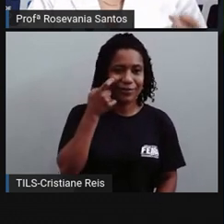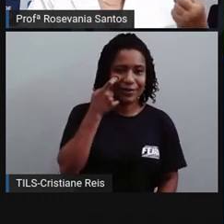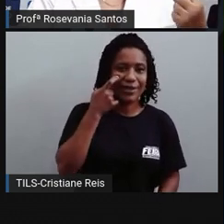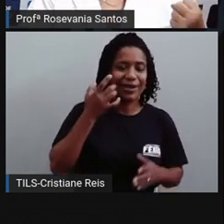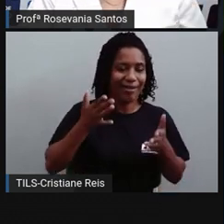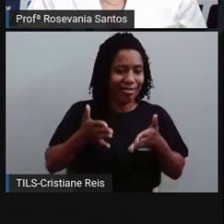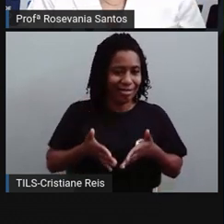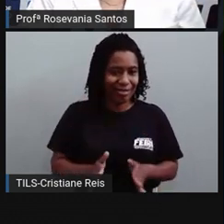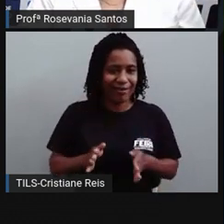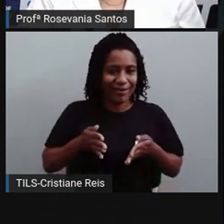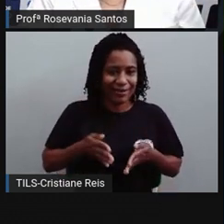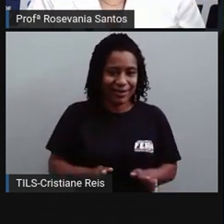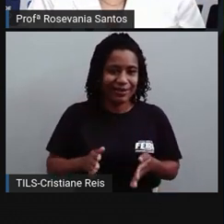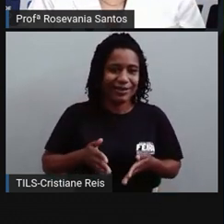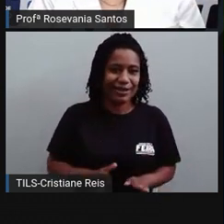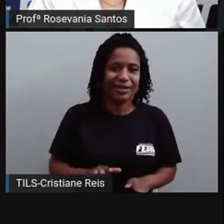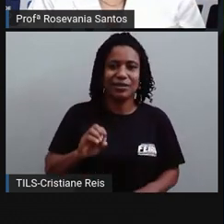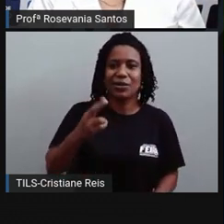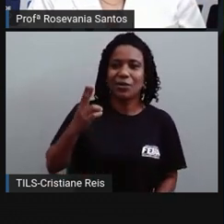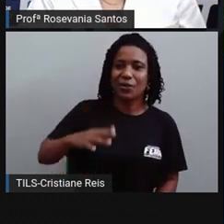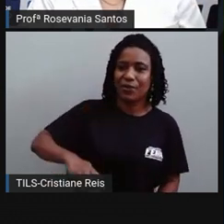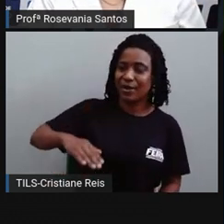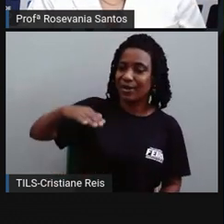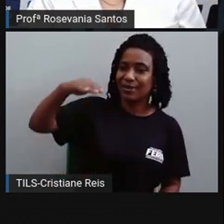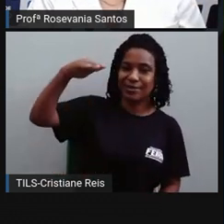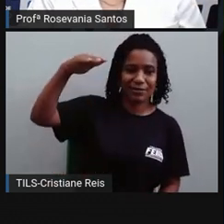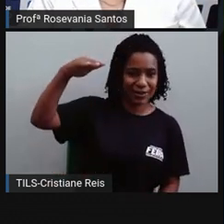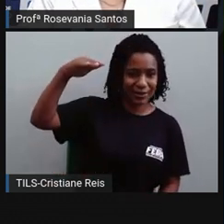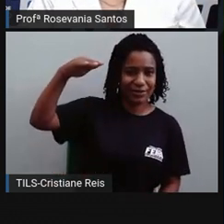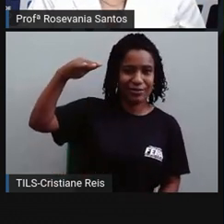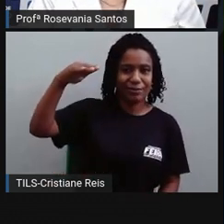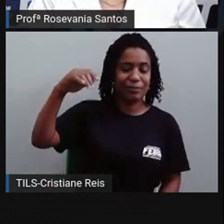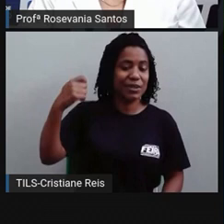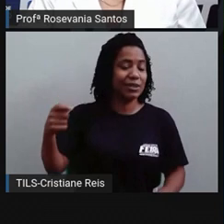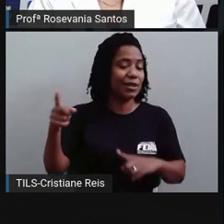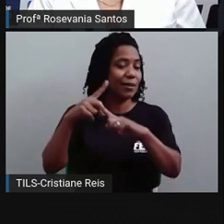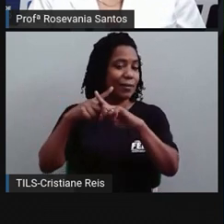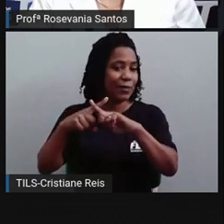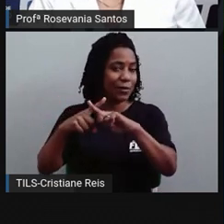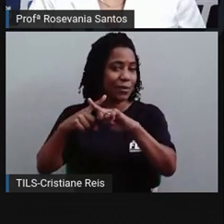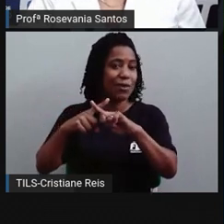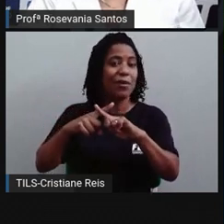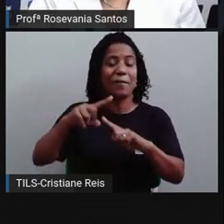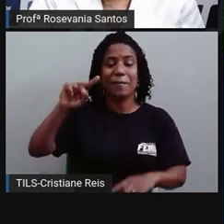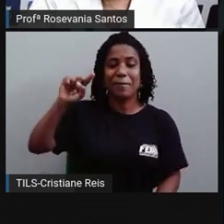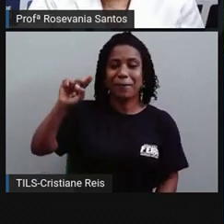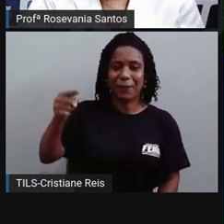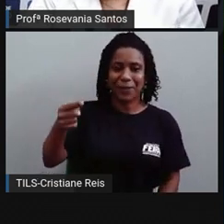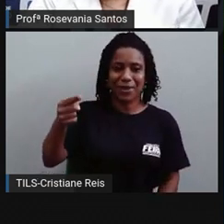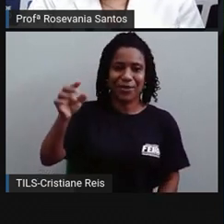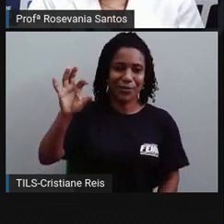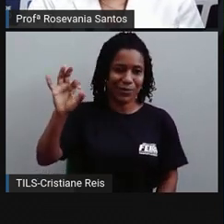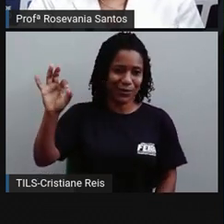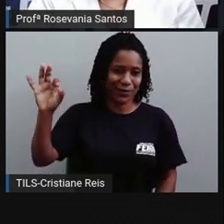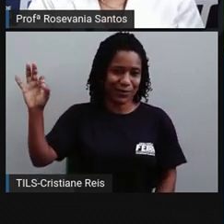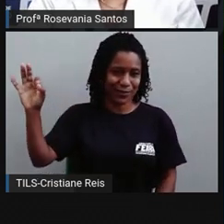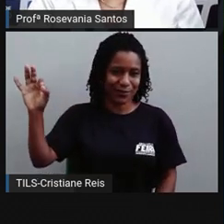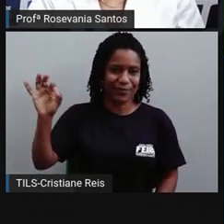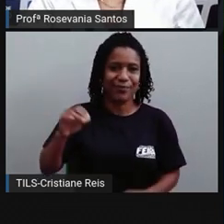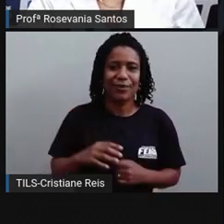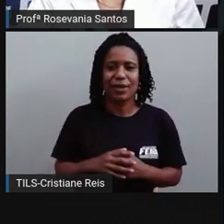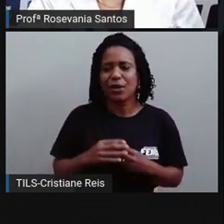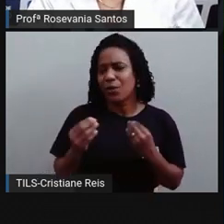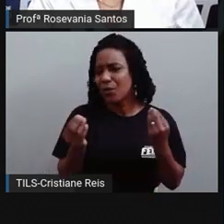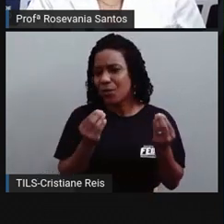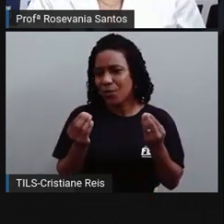infantil, crescimento vegetativo, a gente sempre faz por milagem. Então, o que acontece? Como é que eu